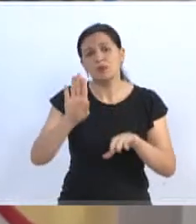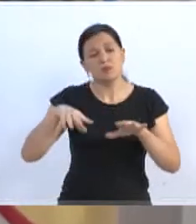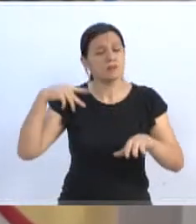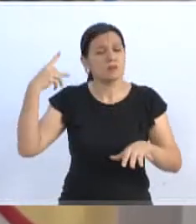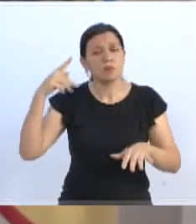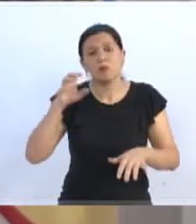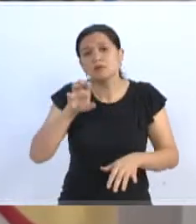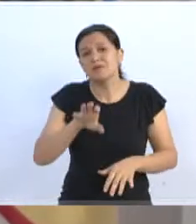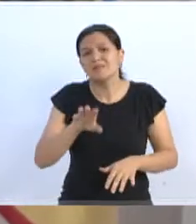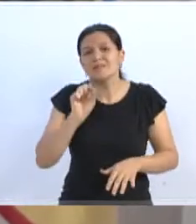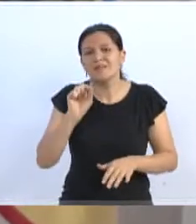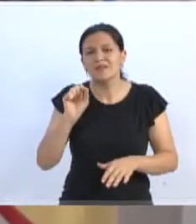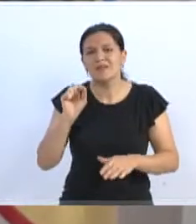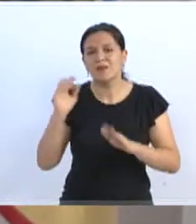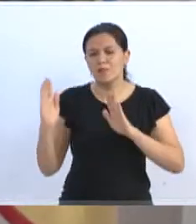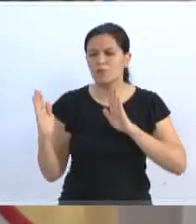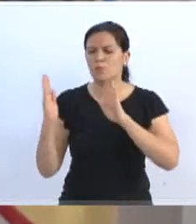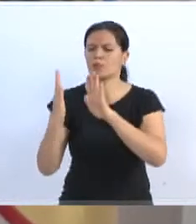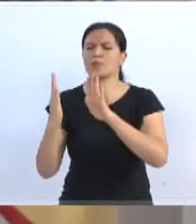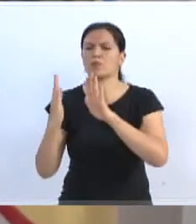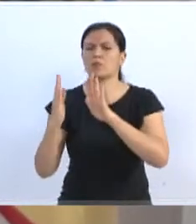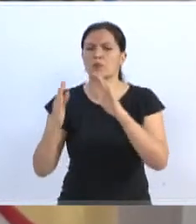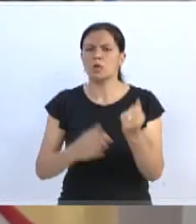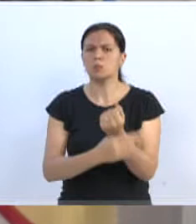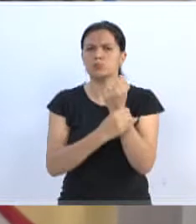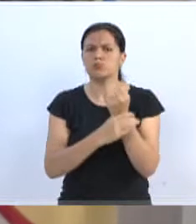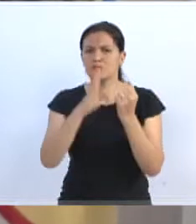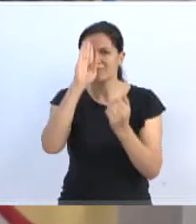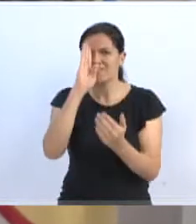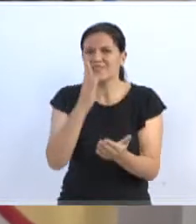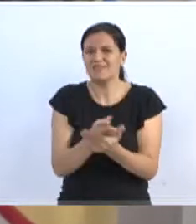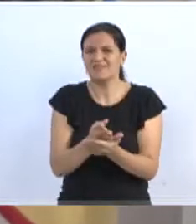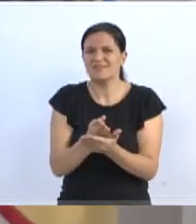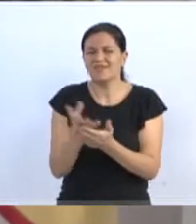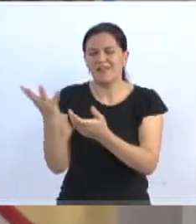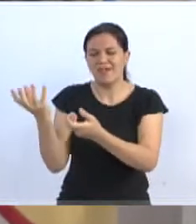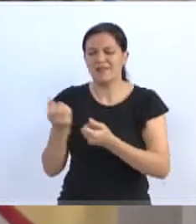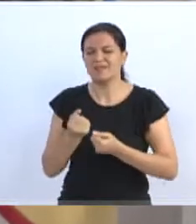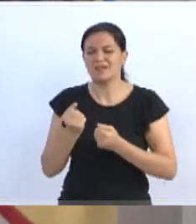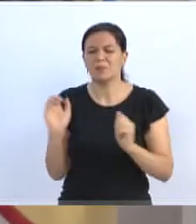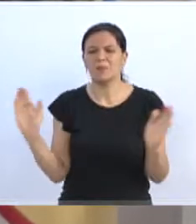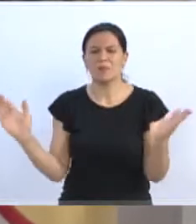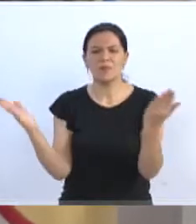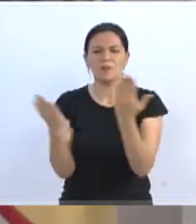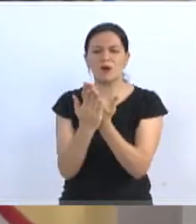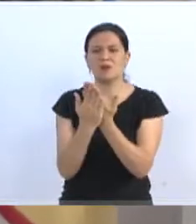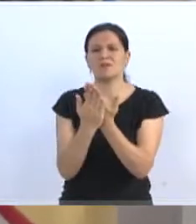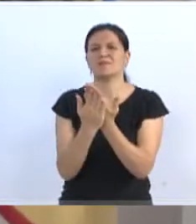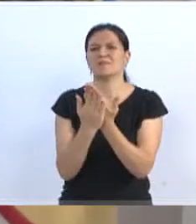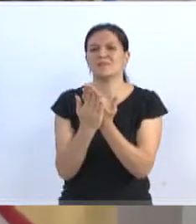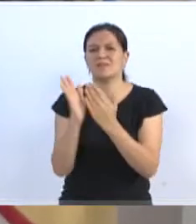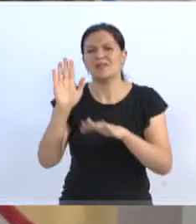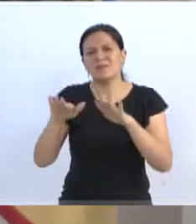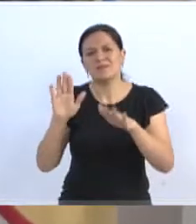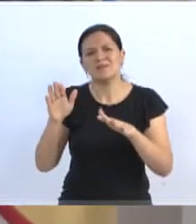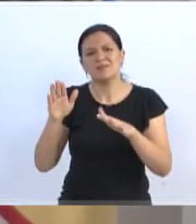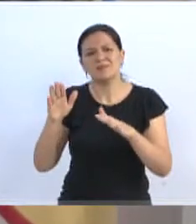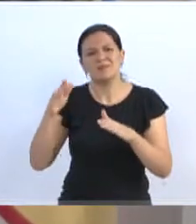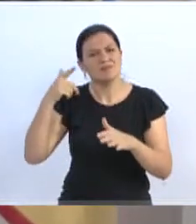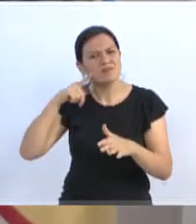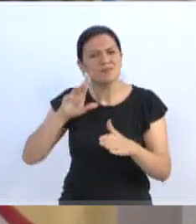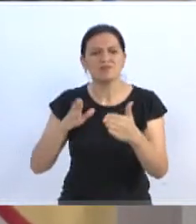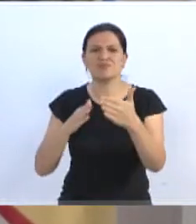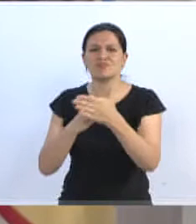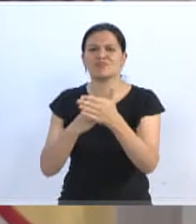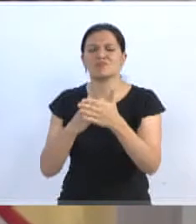assim, quem bate de frente para defender aquilo que acredita recebe algumas portas fechadas, alguns espaços colocados, e, no meu